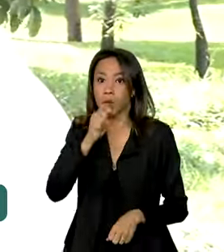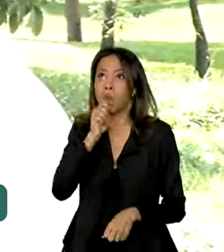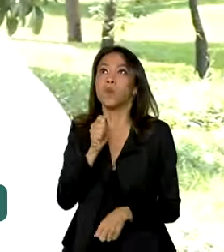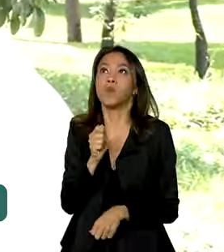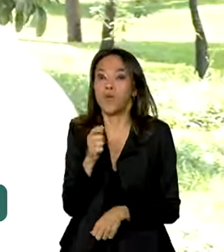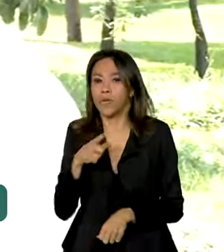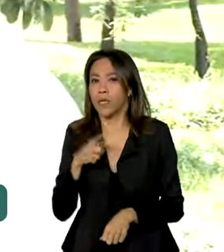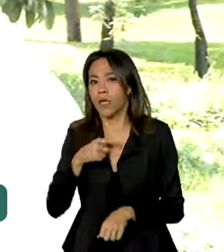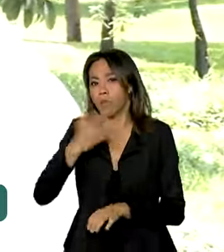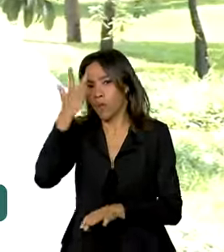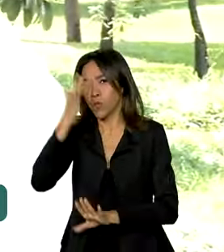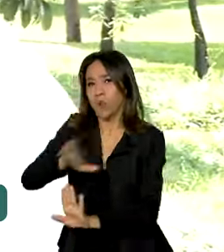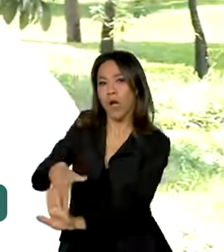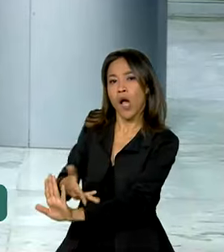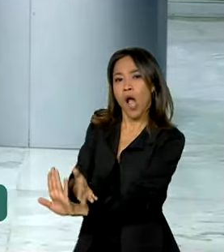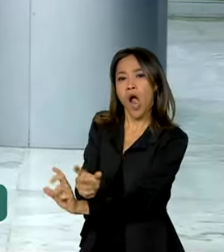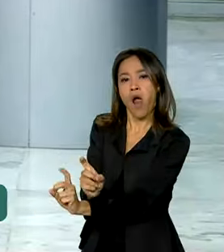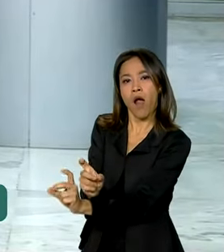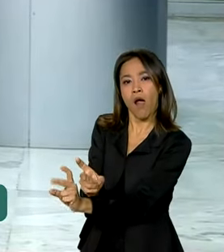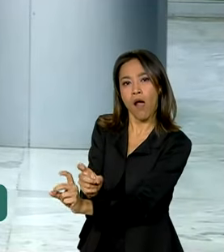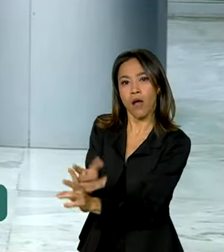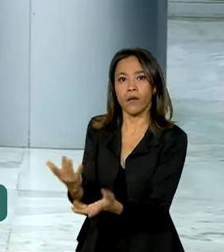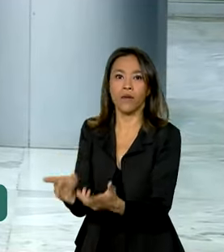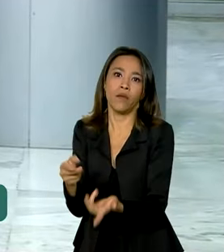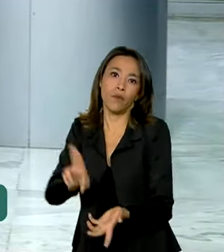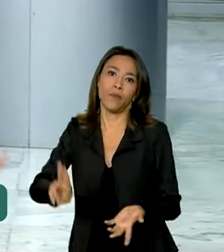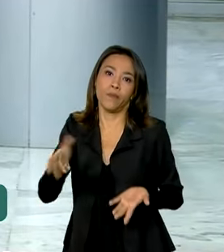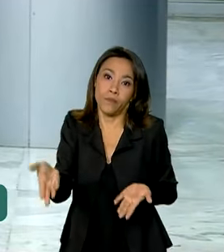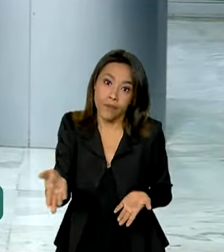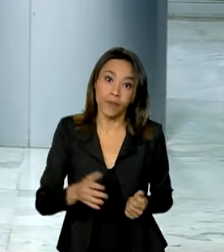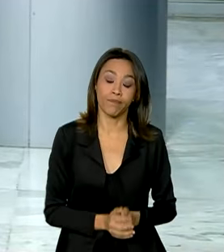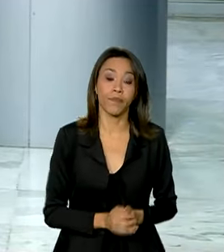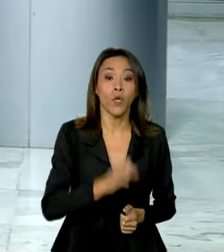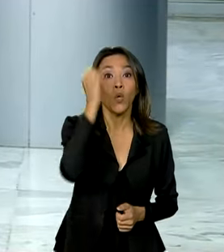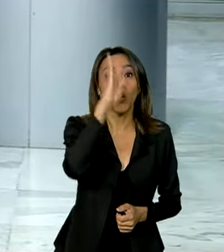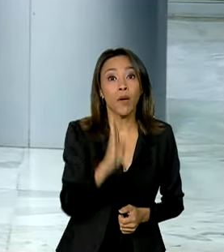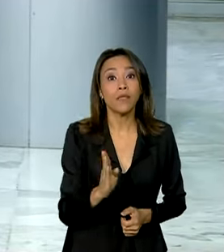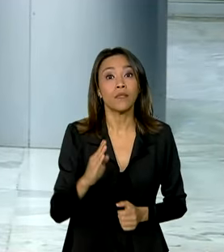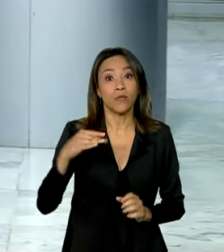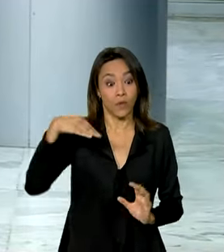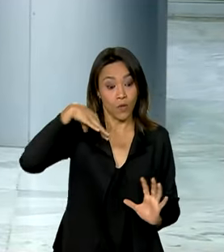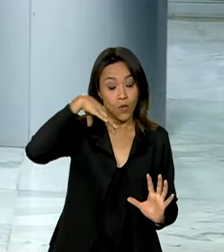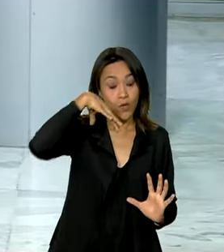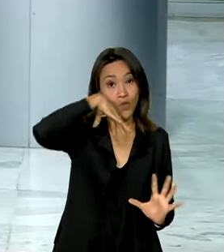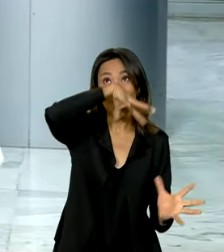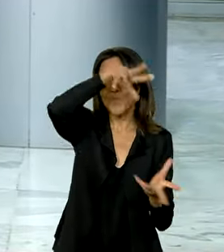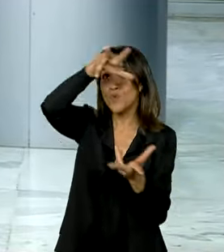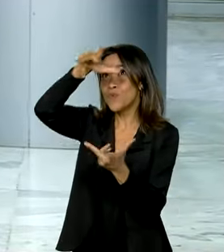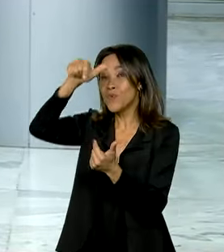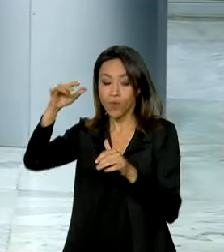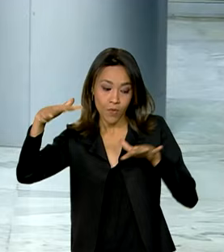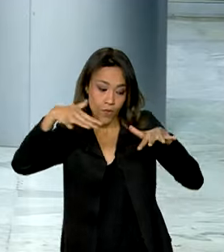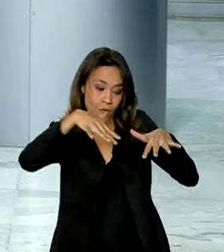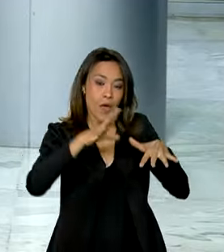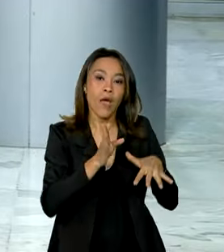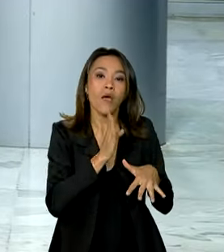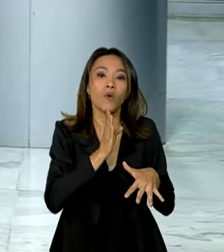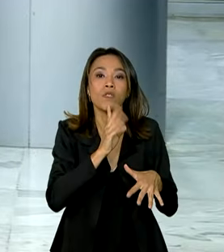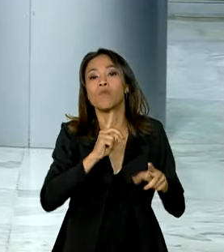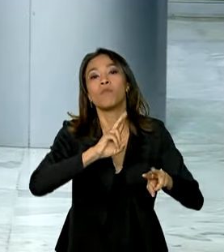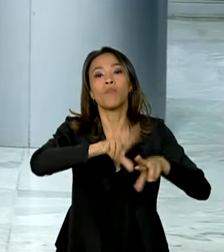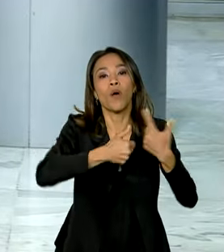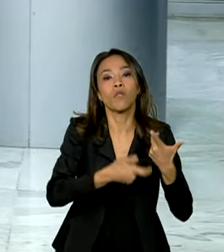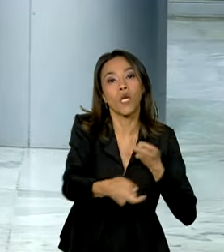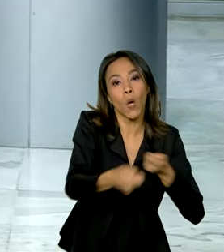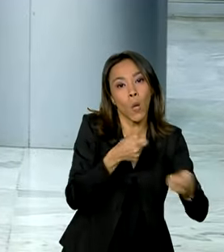aqui, um fornecedor ali e faz o consumo. O Brasil é reconhecido internacionalmente por sua política de controle do tabaco. Dados